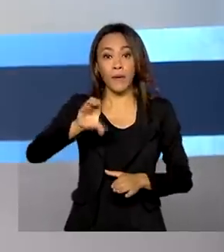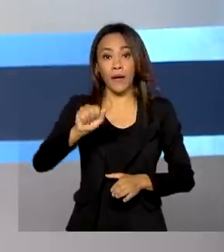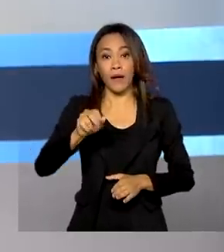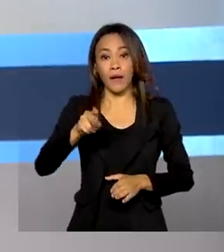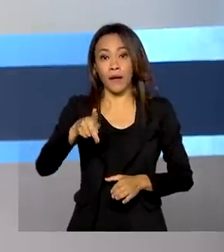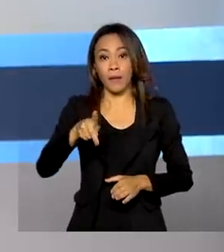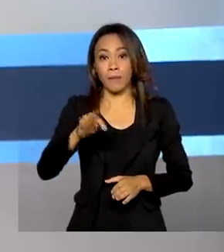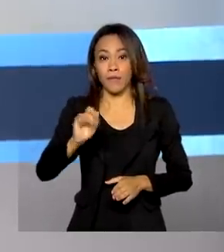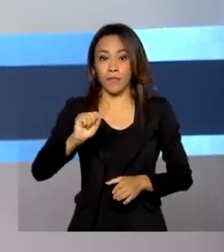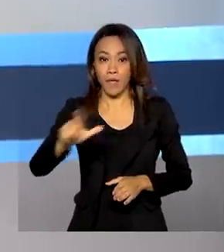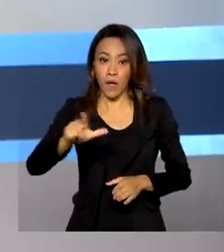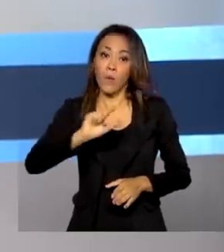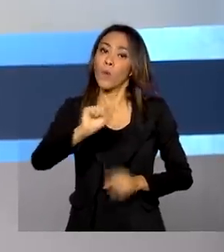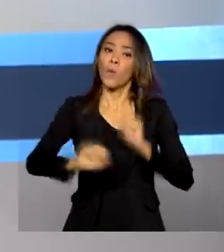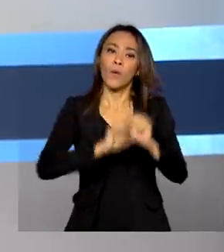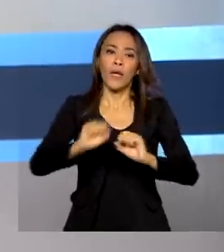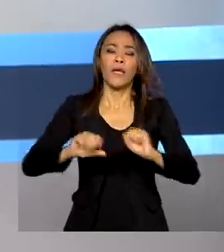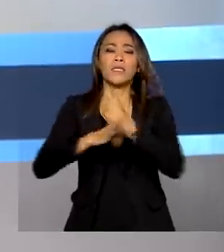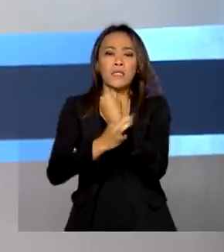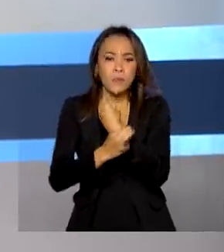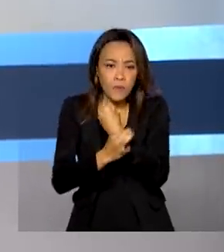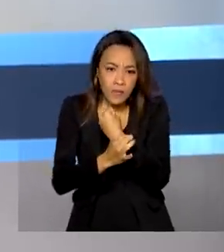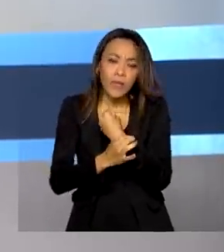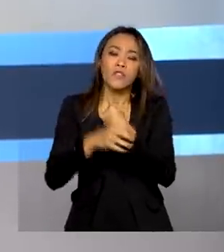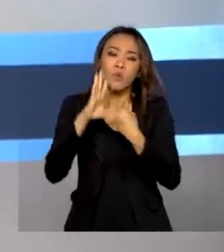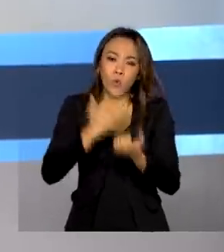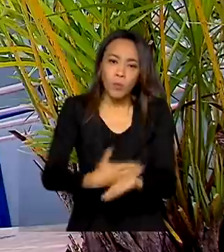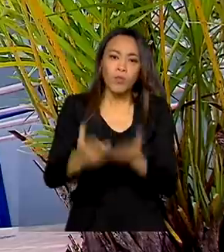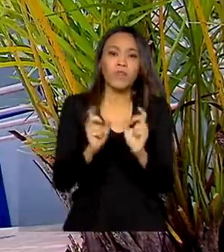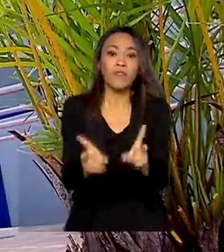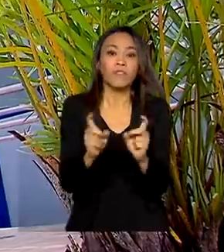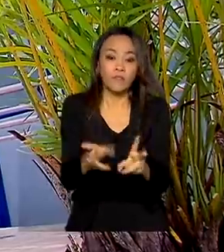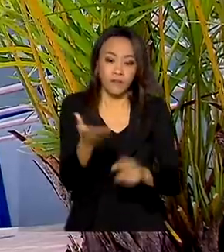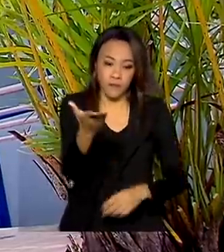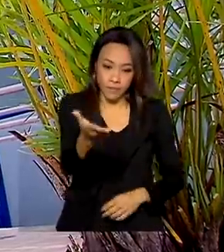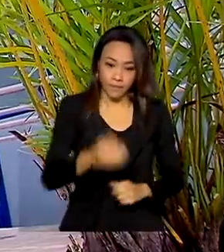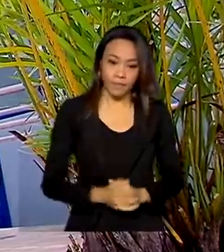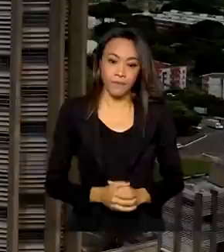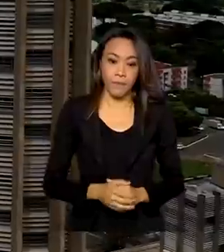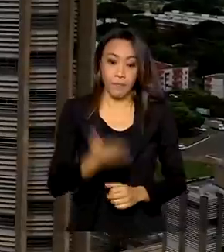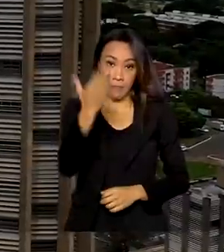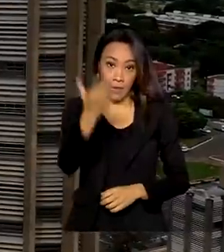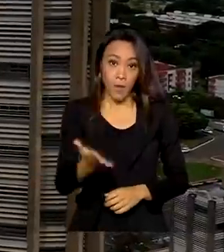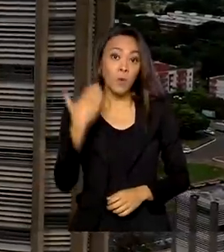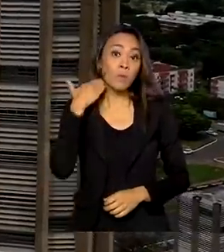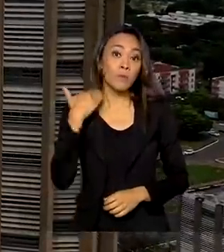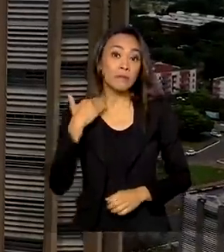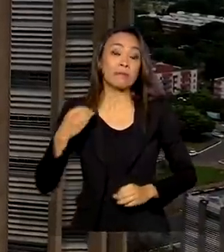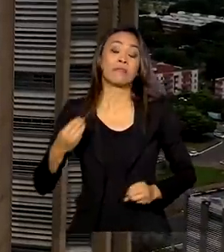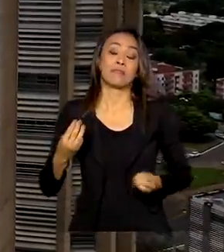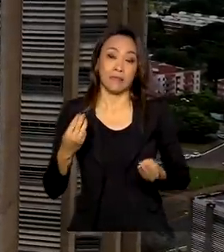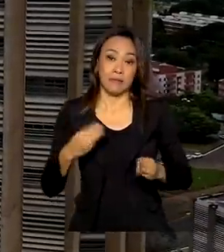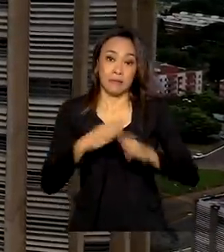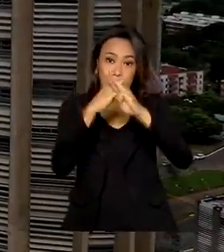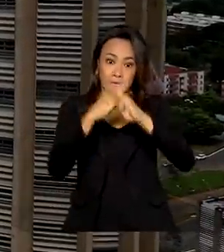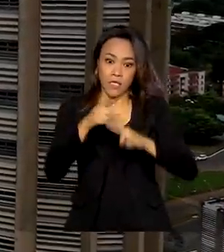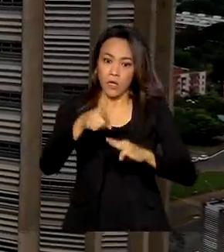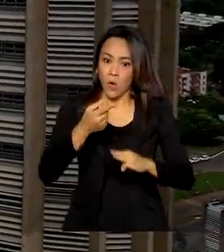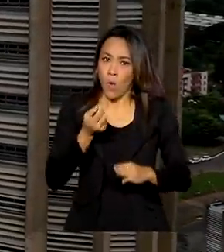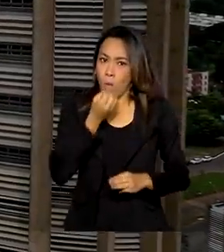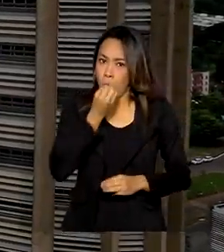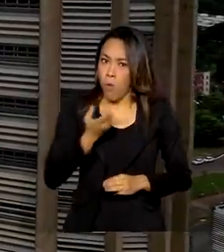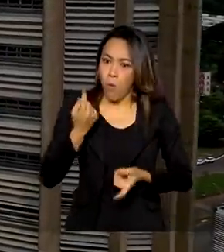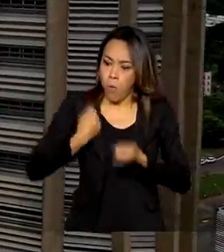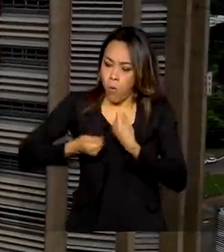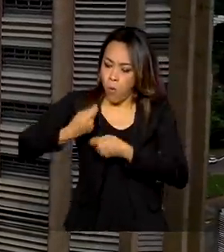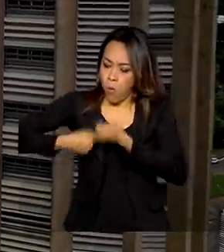começam a ser vendidas na Bolsa de Valores brasileira. Por ser uma das operações mais rentáveis nas agências